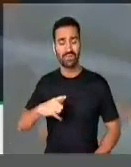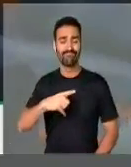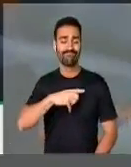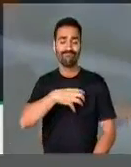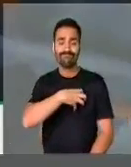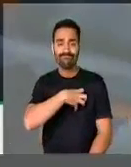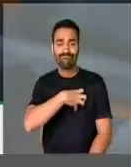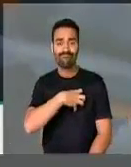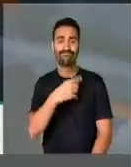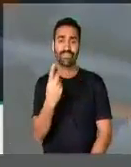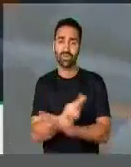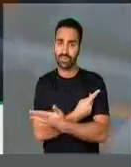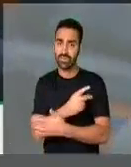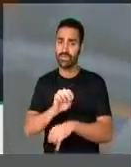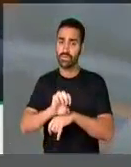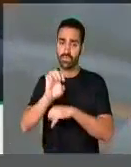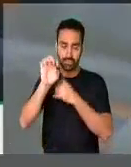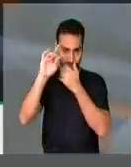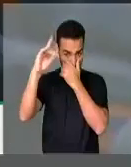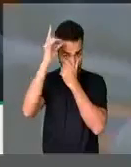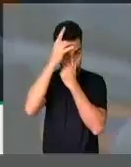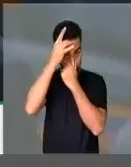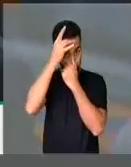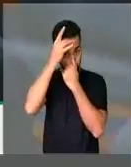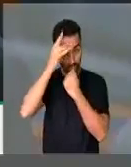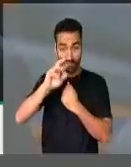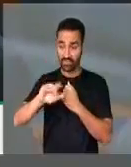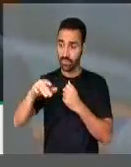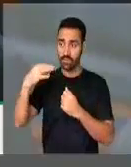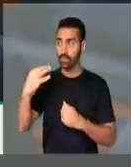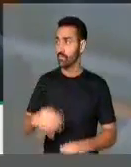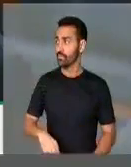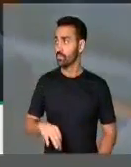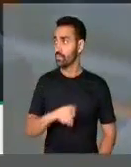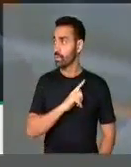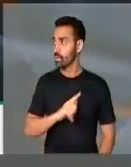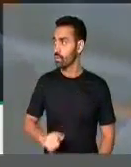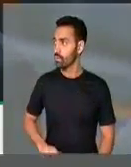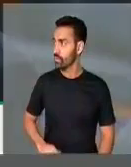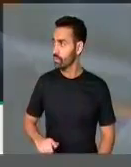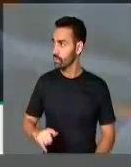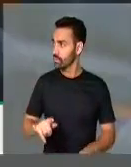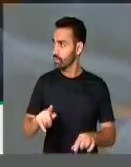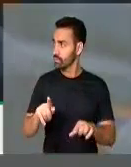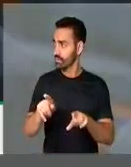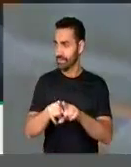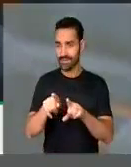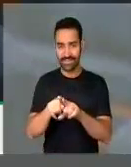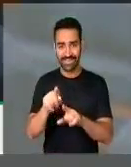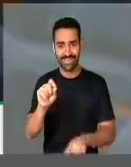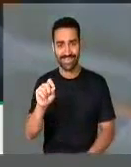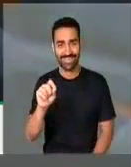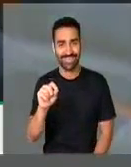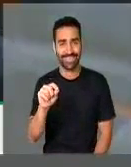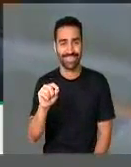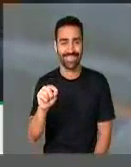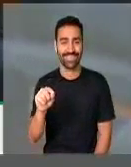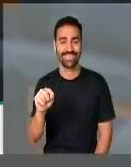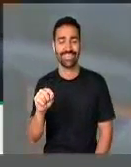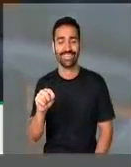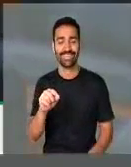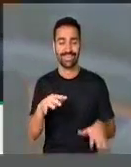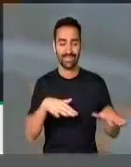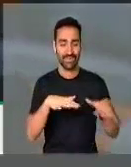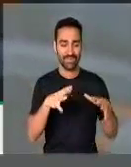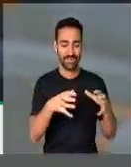sensibilizados com o que aconteceu no Espírito Santo e não é justo o governador, em virtude daquele movimento feito